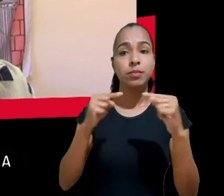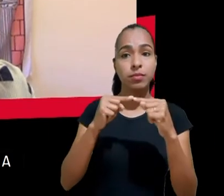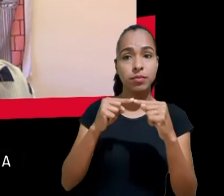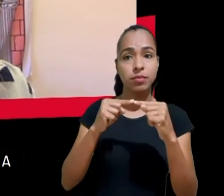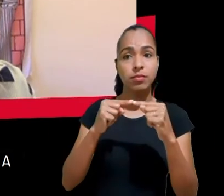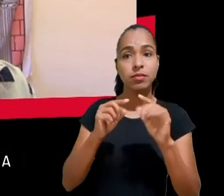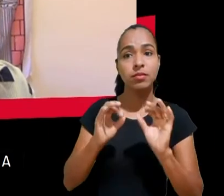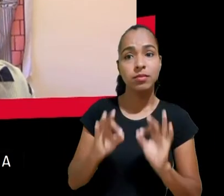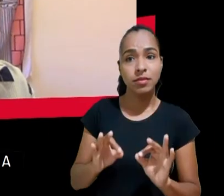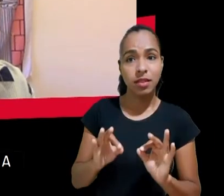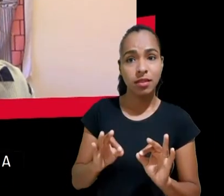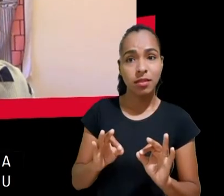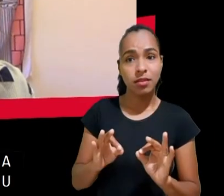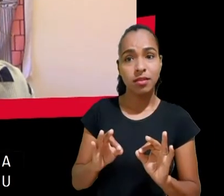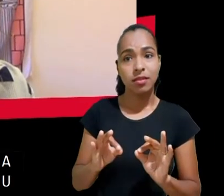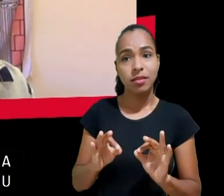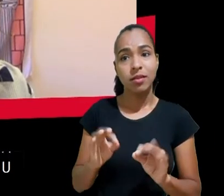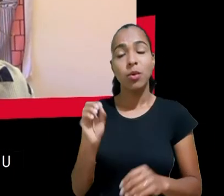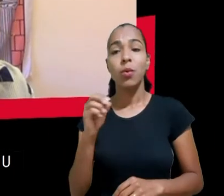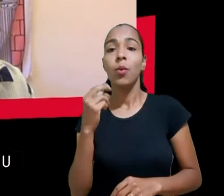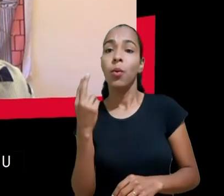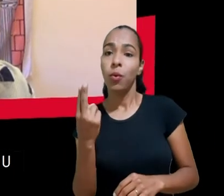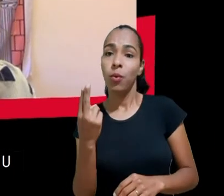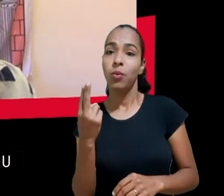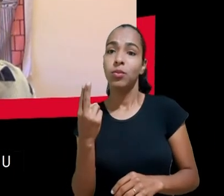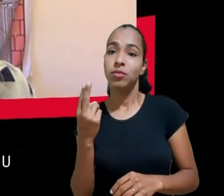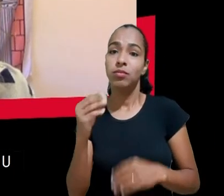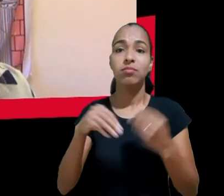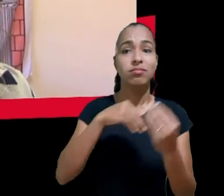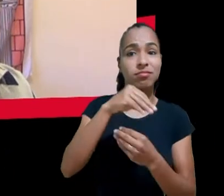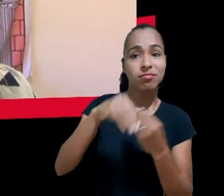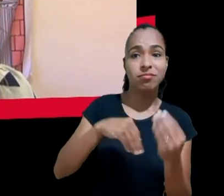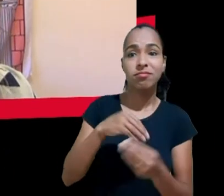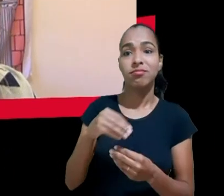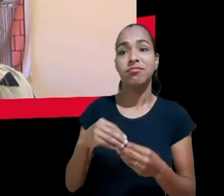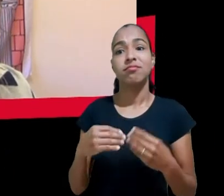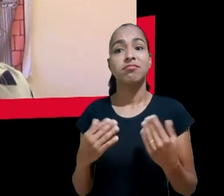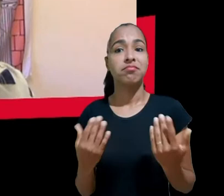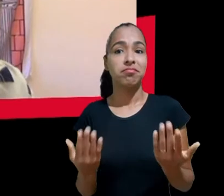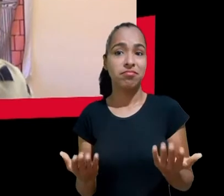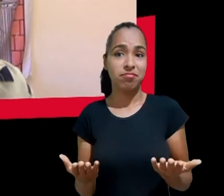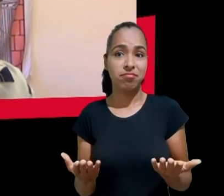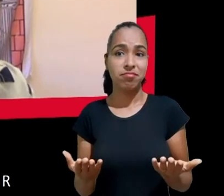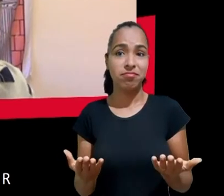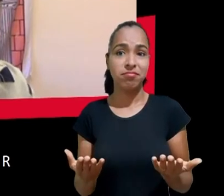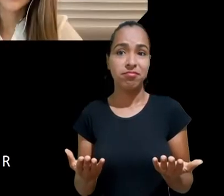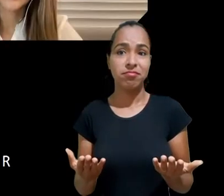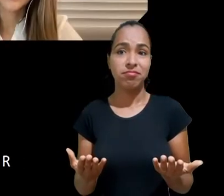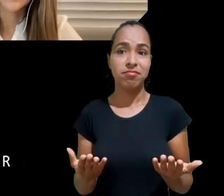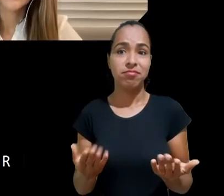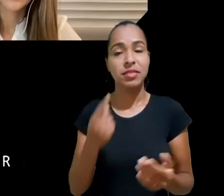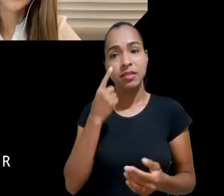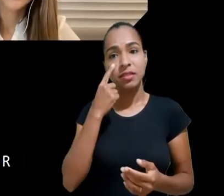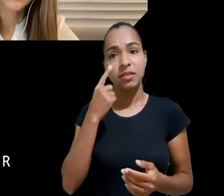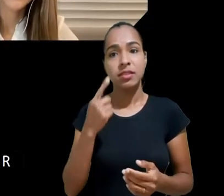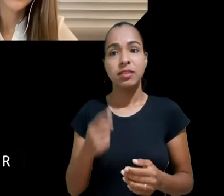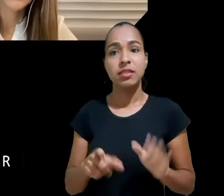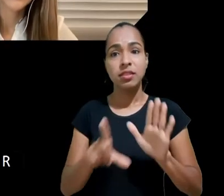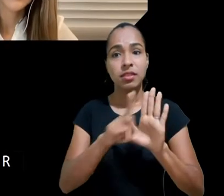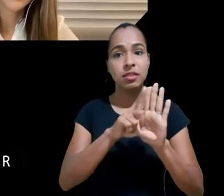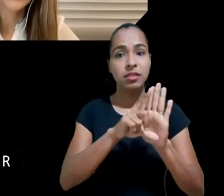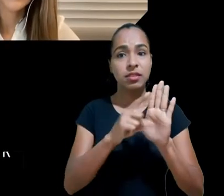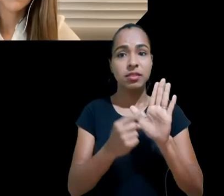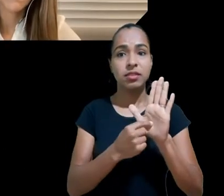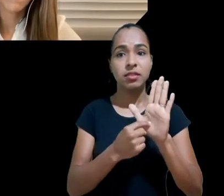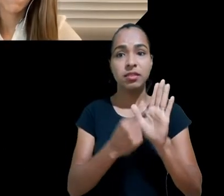mitigada, se a gente puder usar esse termo, Ana? Do artigo 19 do Marco Civil da Internet em